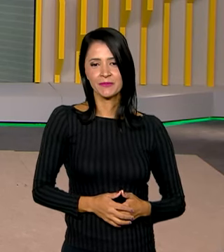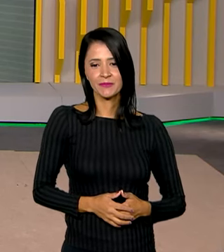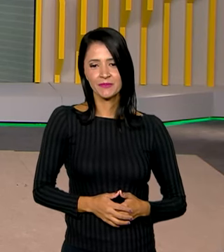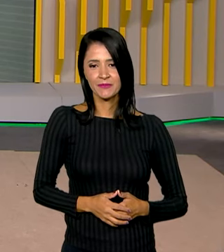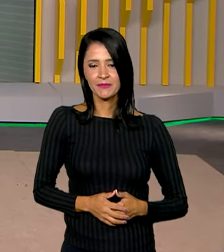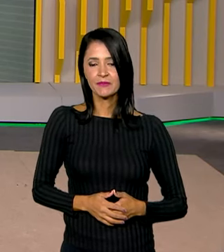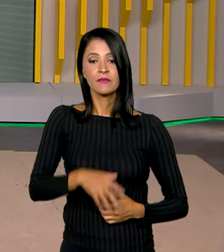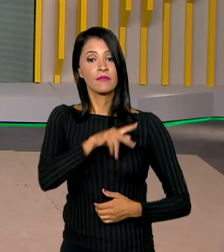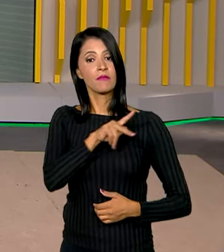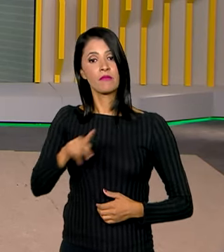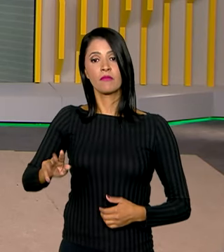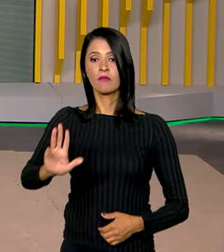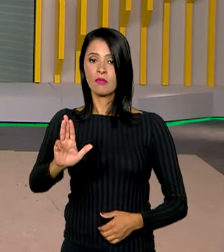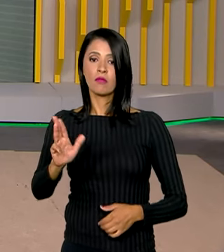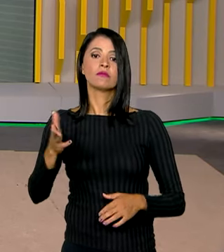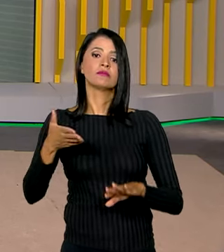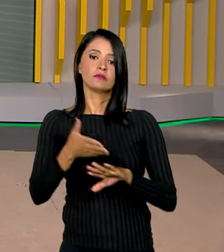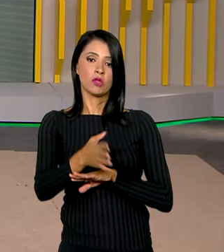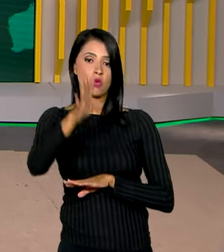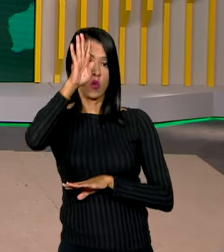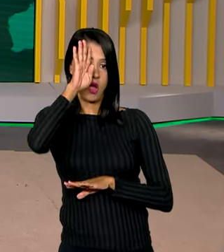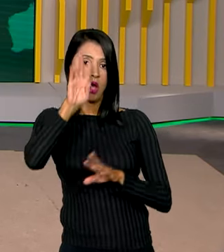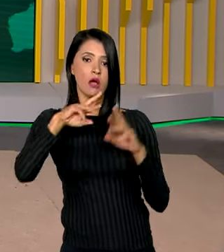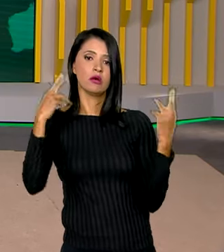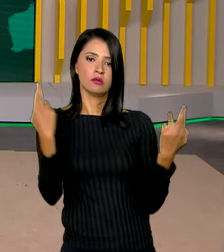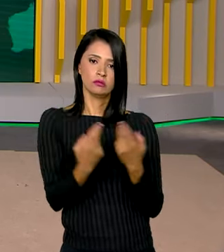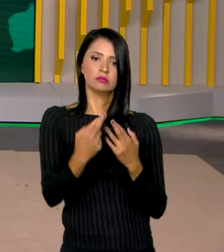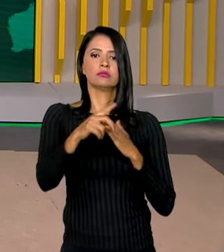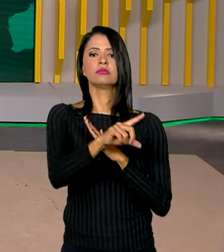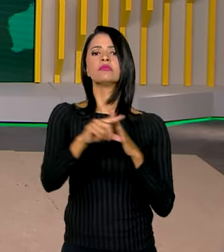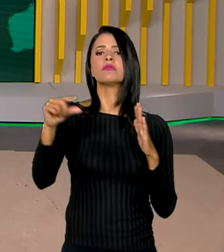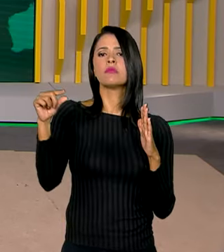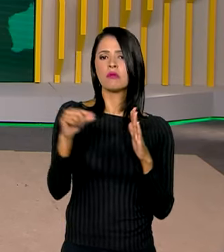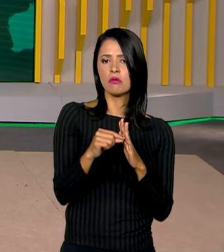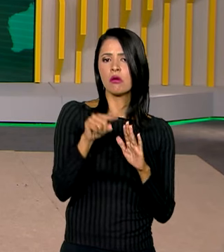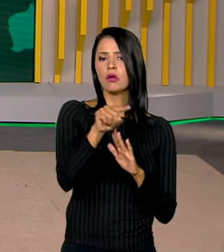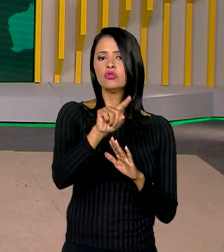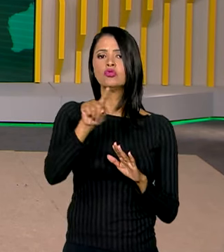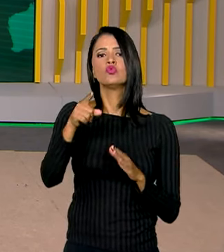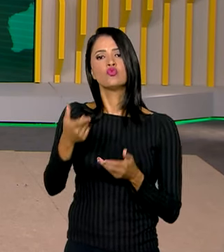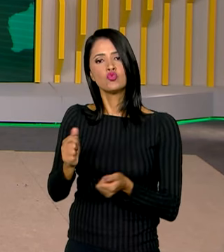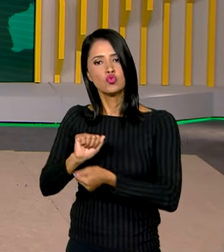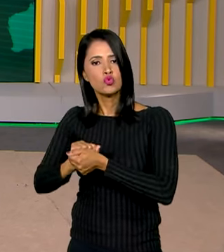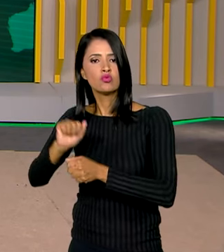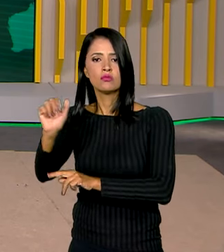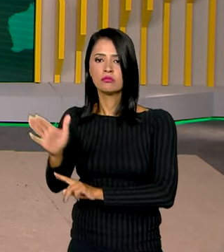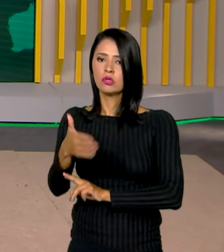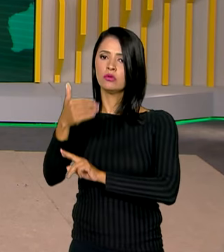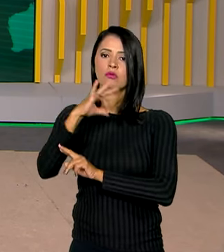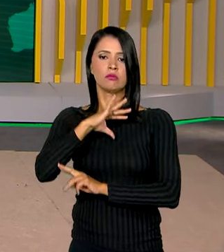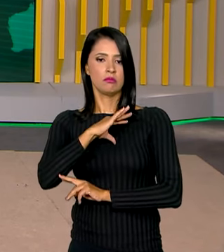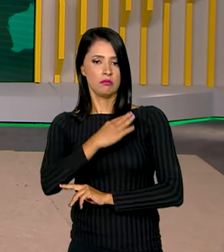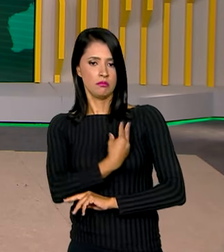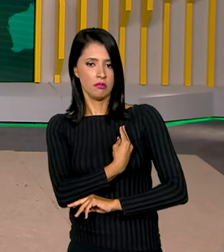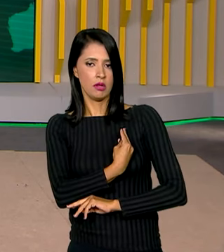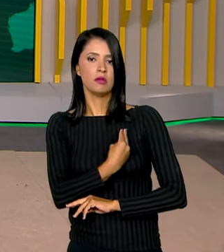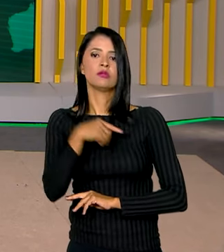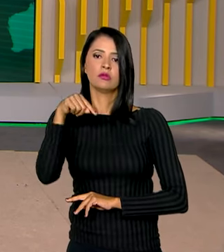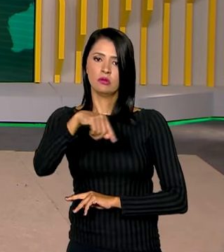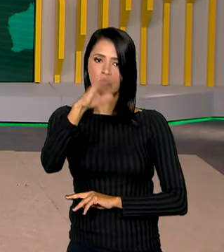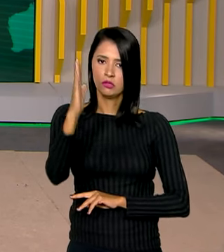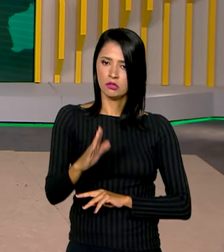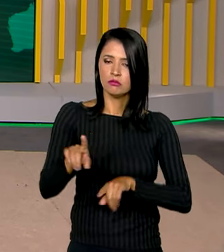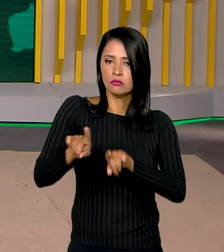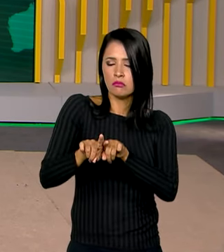O presidente Lula se reuniu nesta quarta-feira no Palácio do Planalto com o embaixador da Palestina no Brasil. Ele também